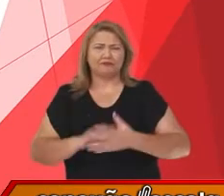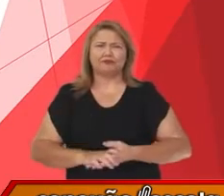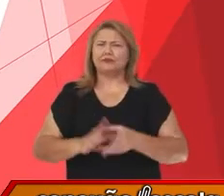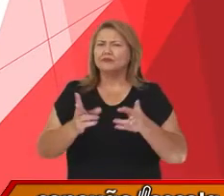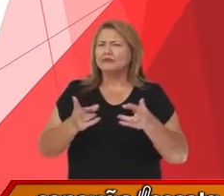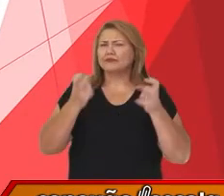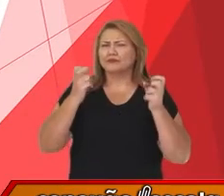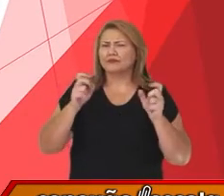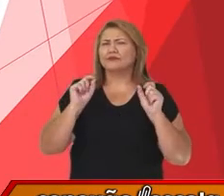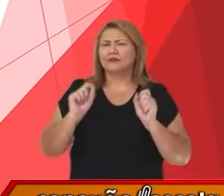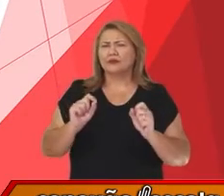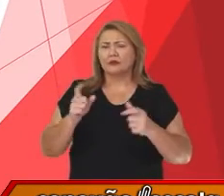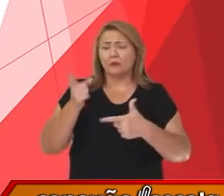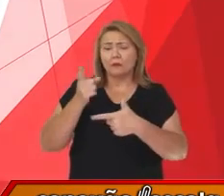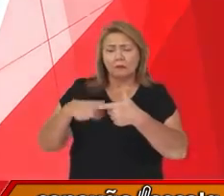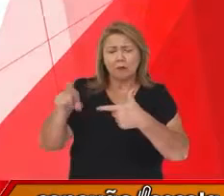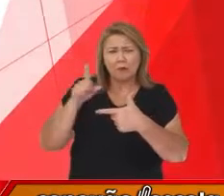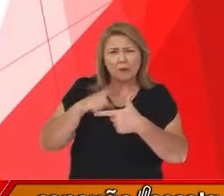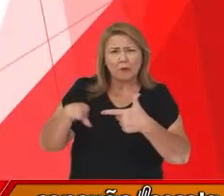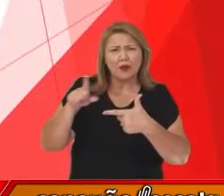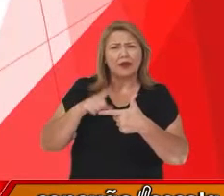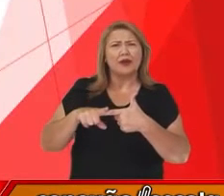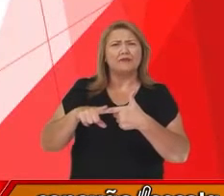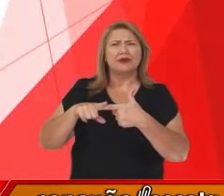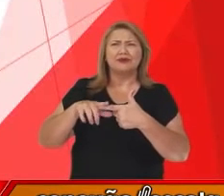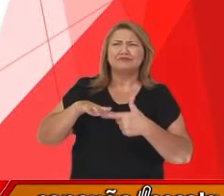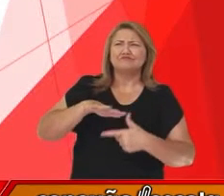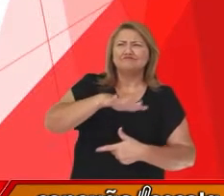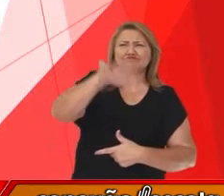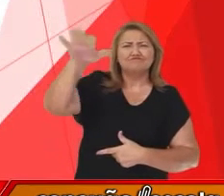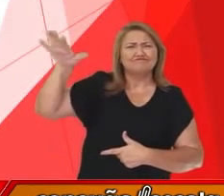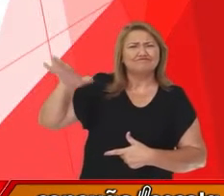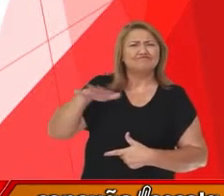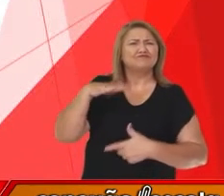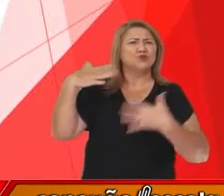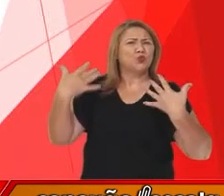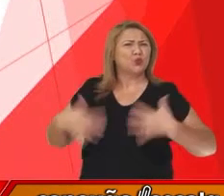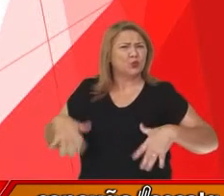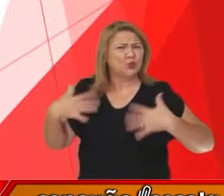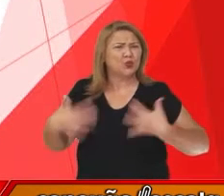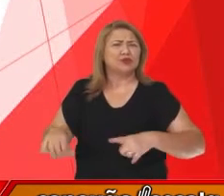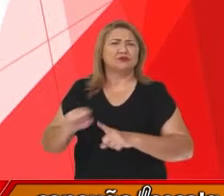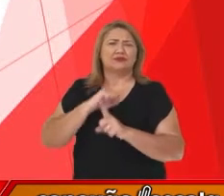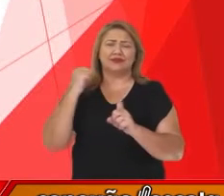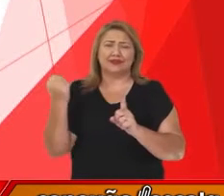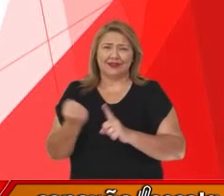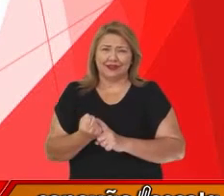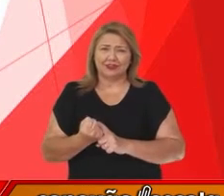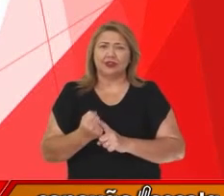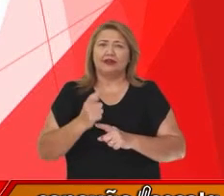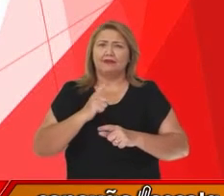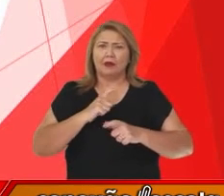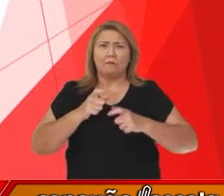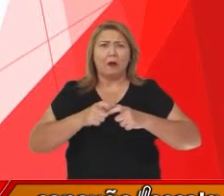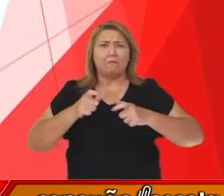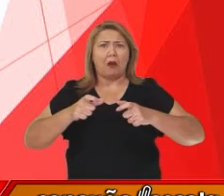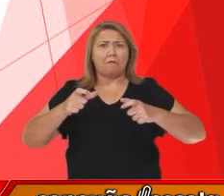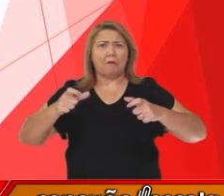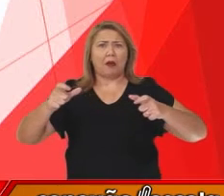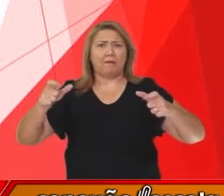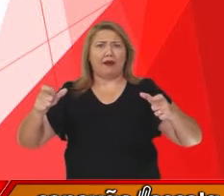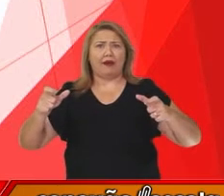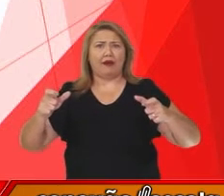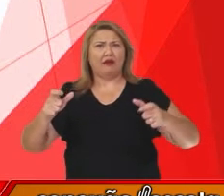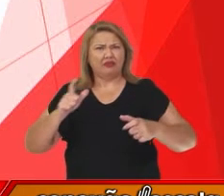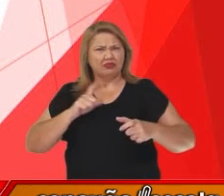Percebam que são problemas que afligem nossa sociedade nos dias de hoje, e os casos têm aumentado e não